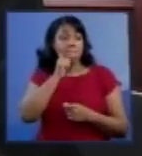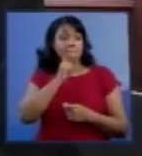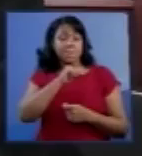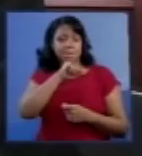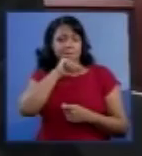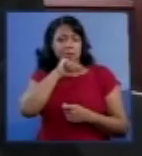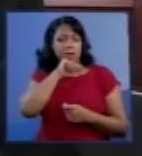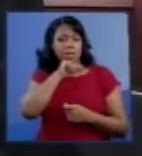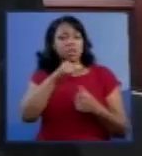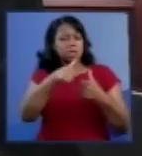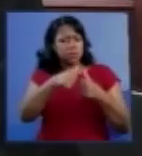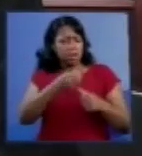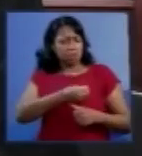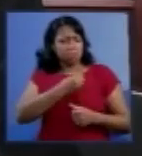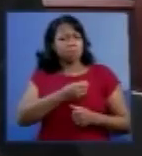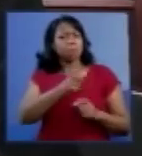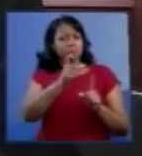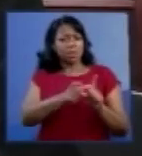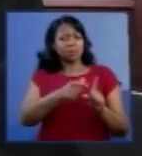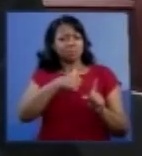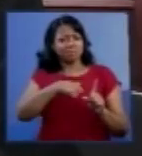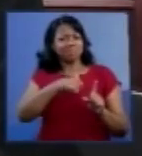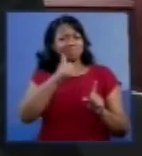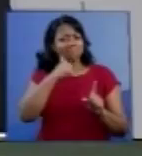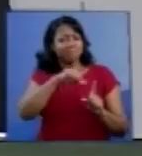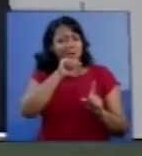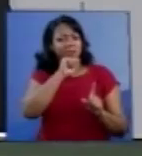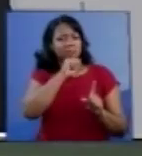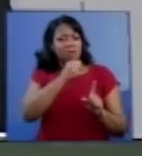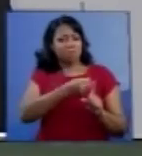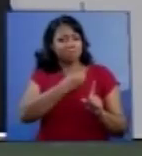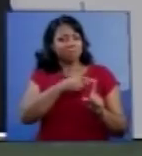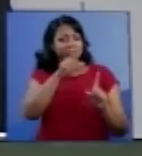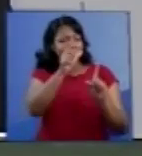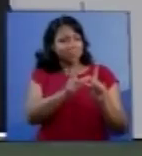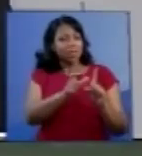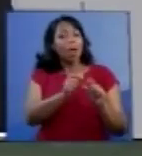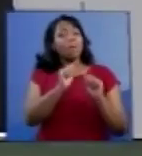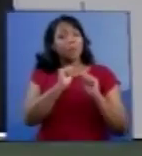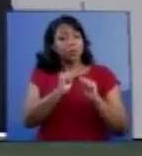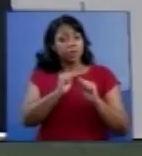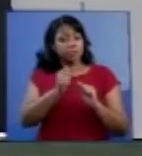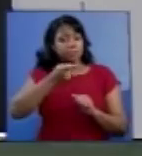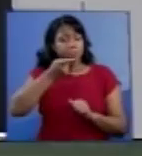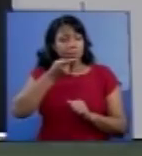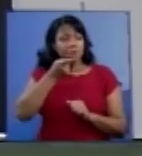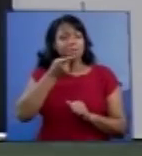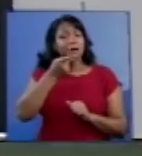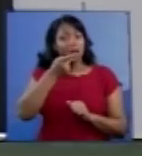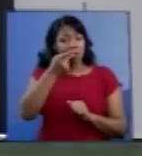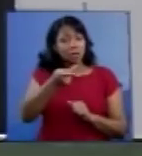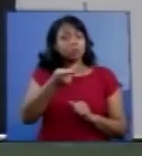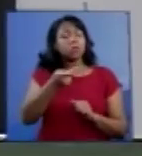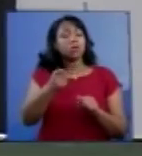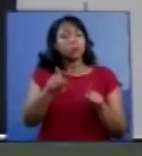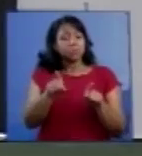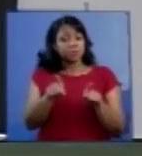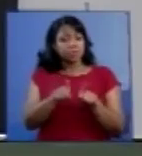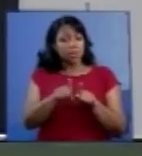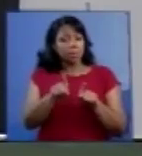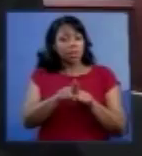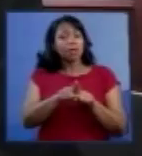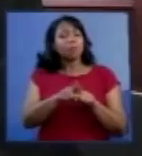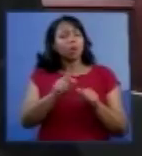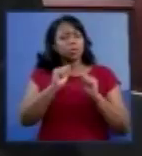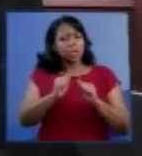esteja presente aqui, poderia dar, não é o caso, mas poderia até mesmo